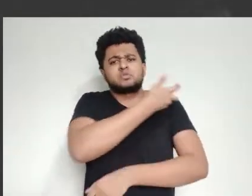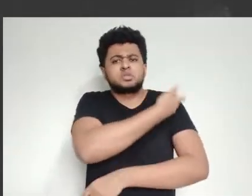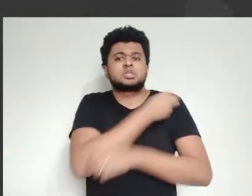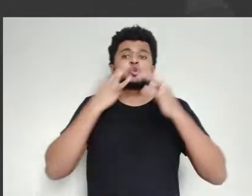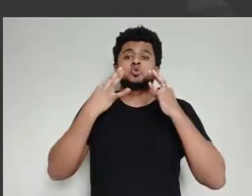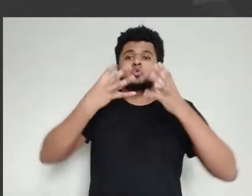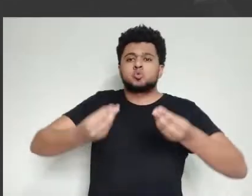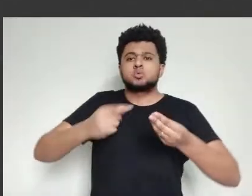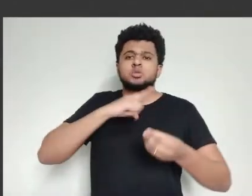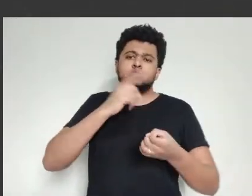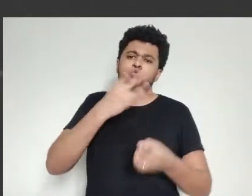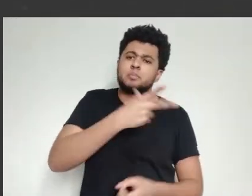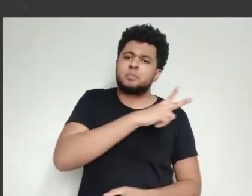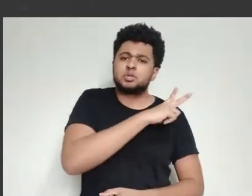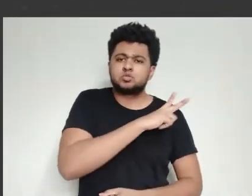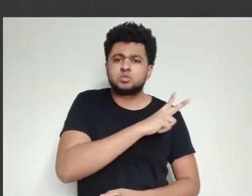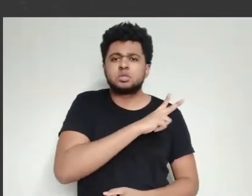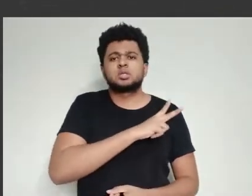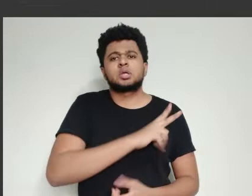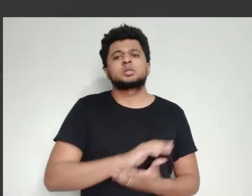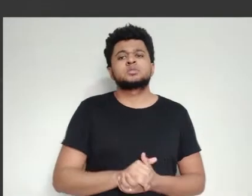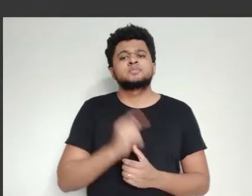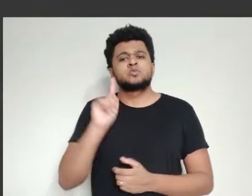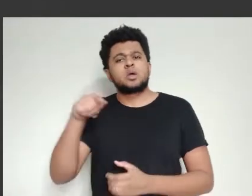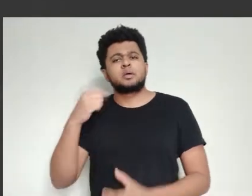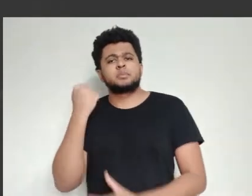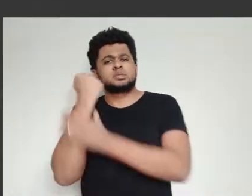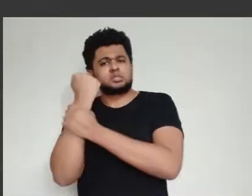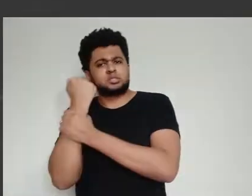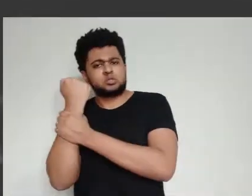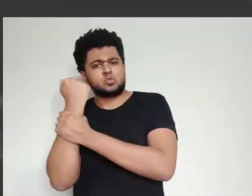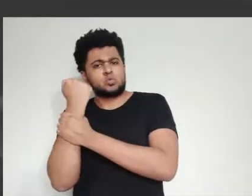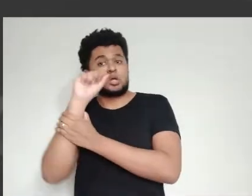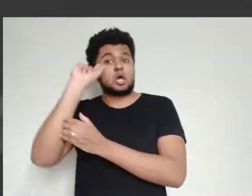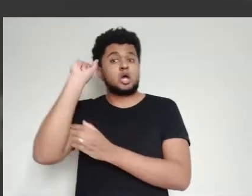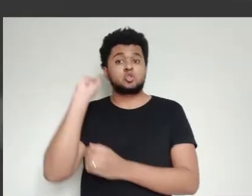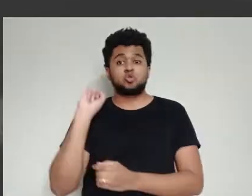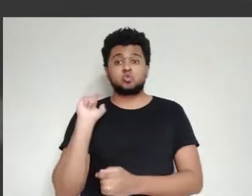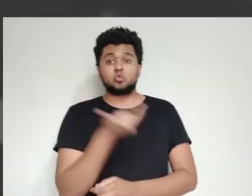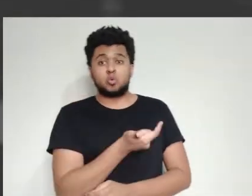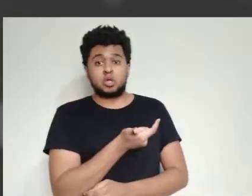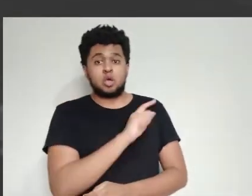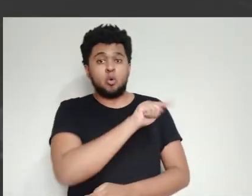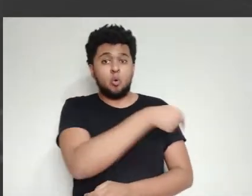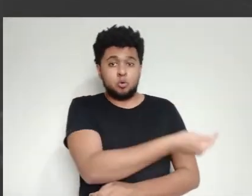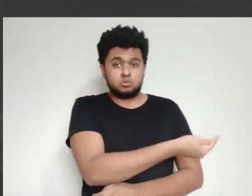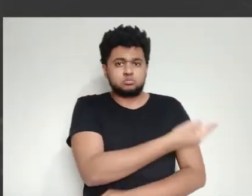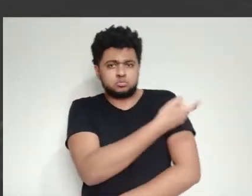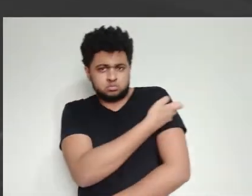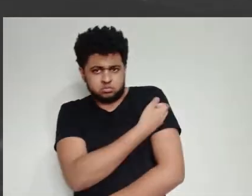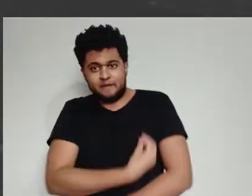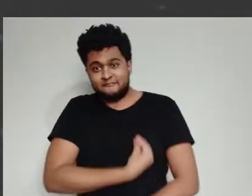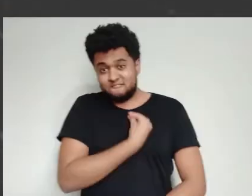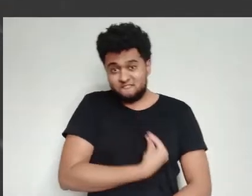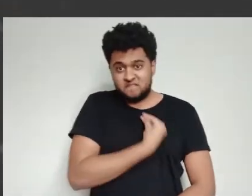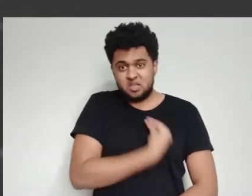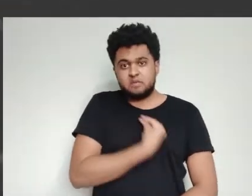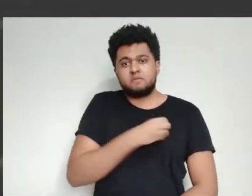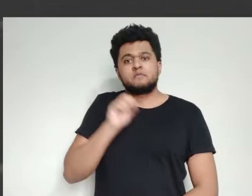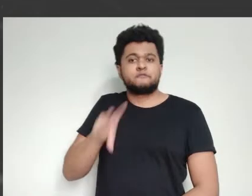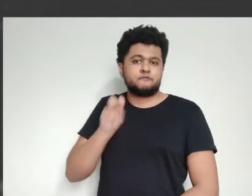feita. Então, mas foi a única vacina que erradicou uma doença no mundo. A gente não tem mais nenhuma outra numa condição dessa.